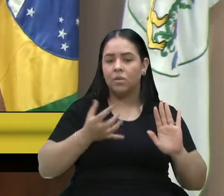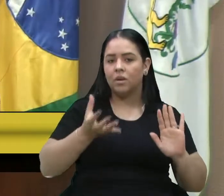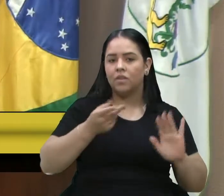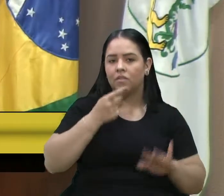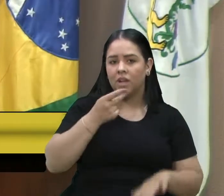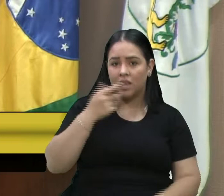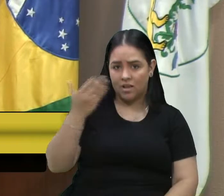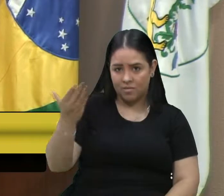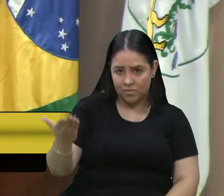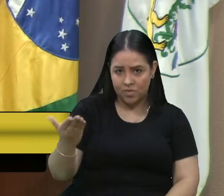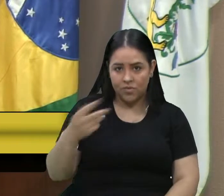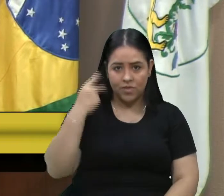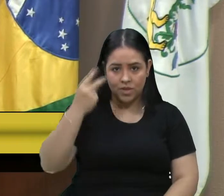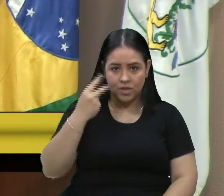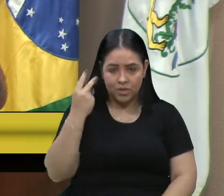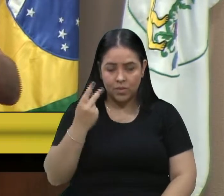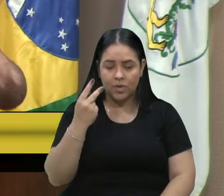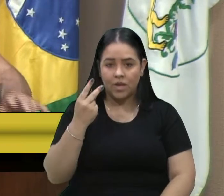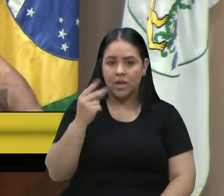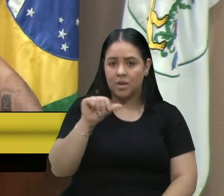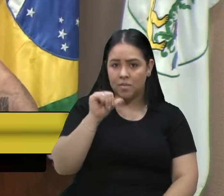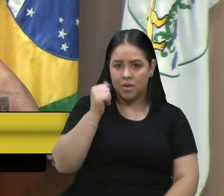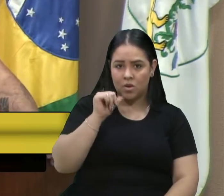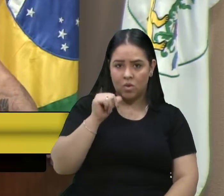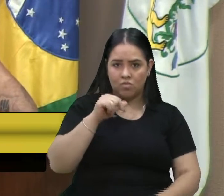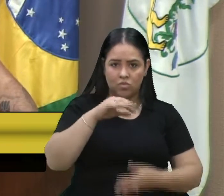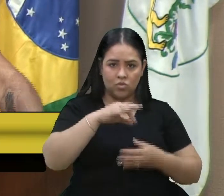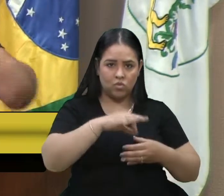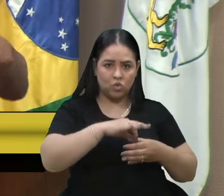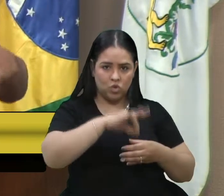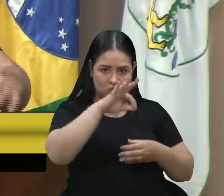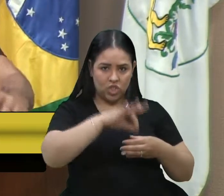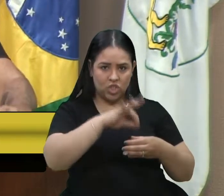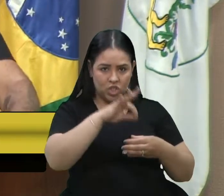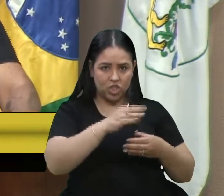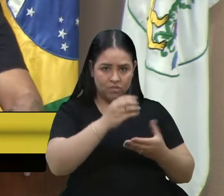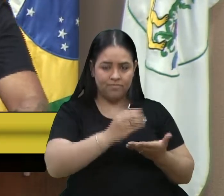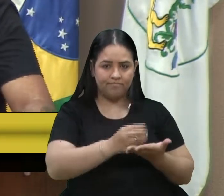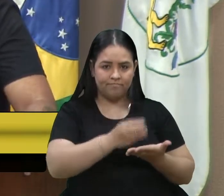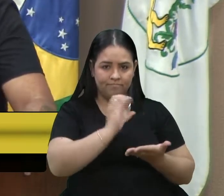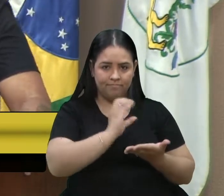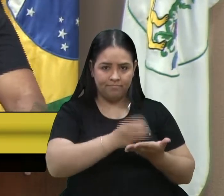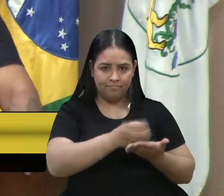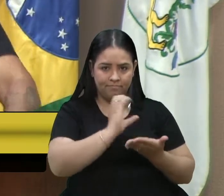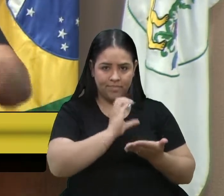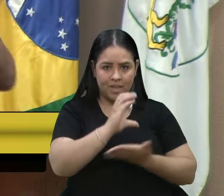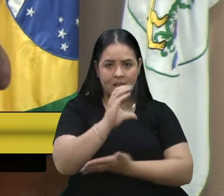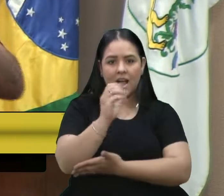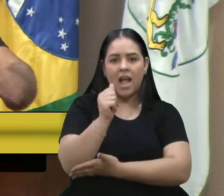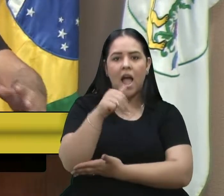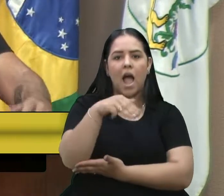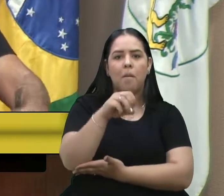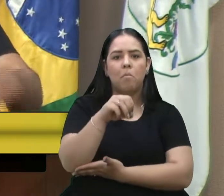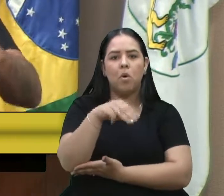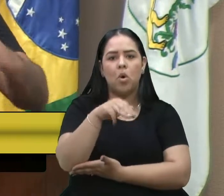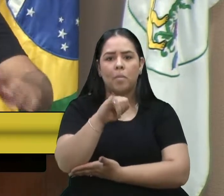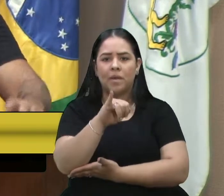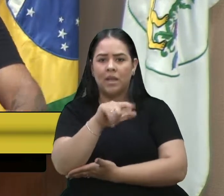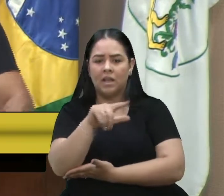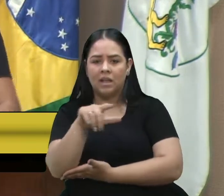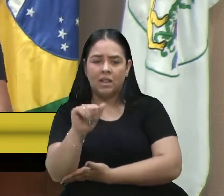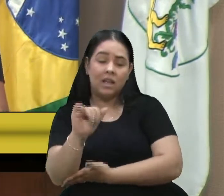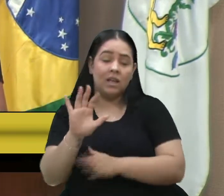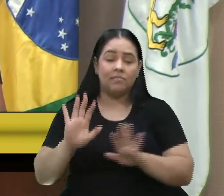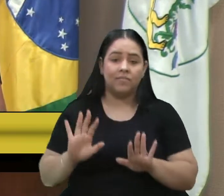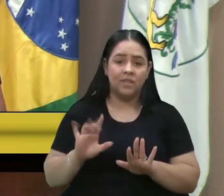tomar chá de camomila, mas às vezes eu também me exalto, a gente tem um posicionamento mais forte, e o vereador faz a opção, cada